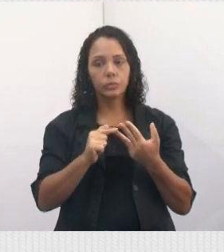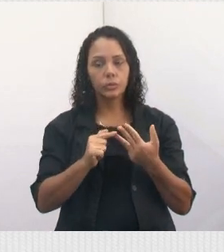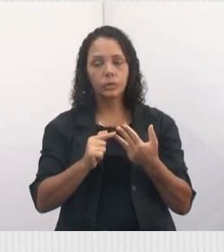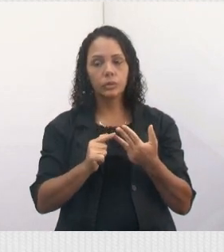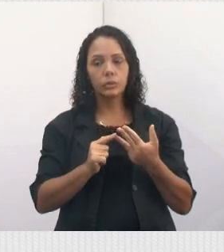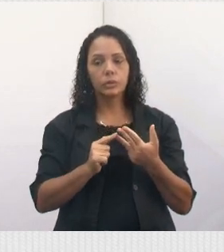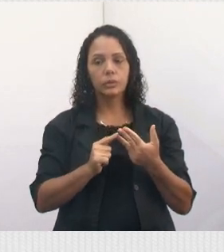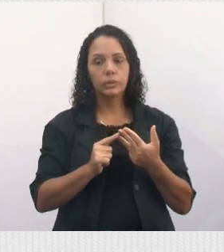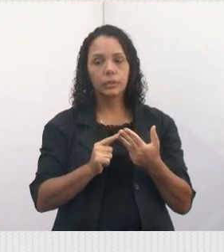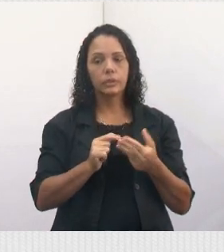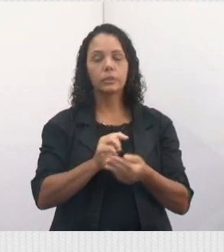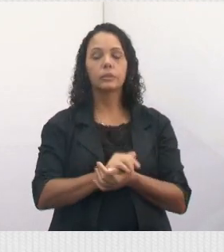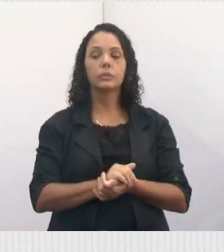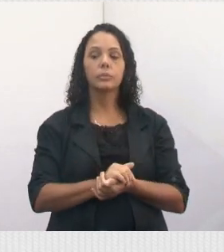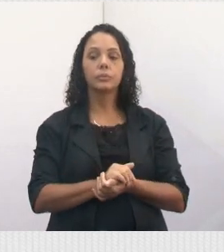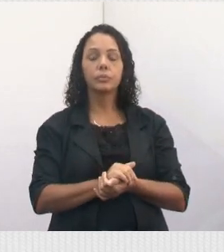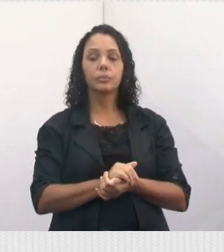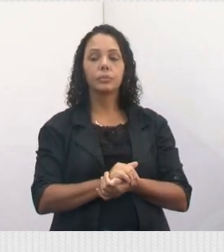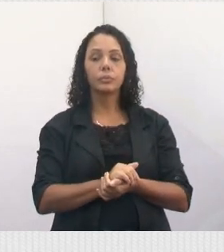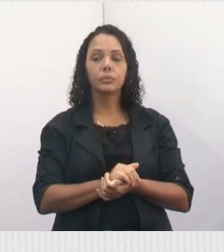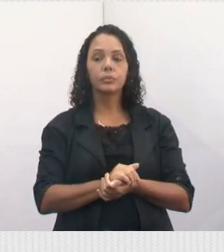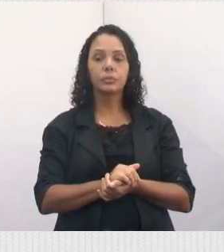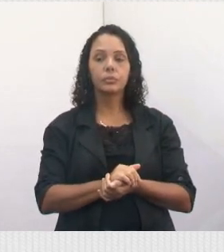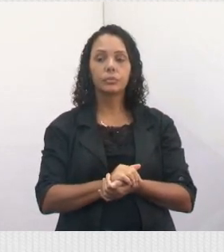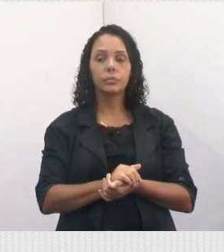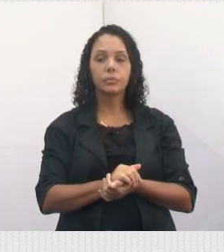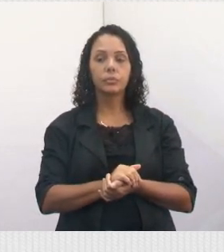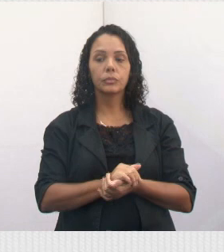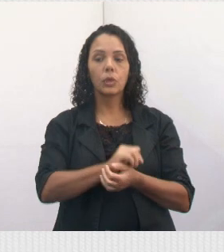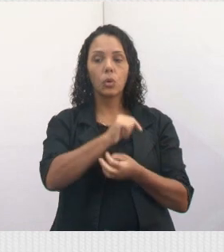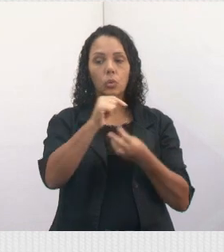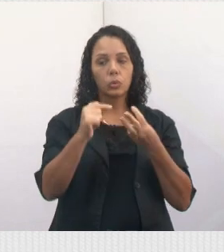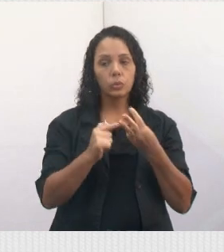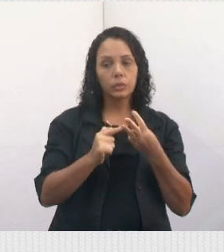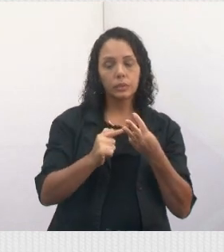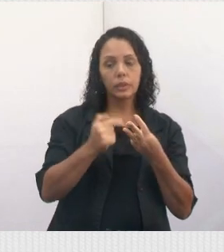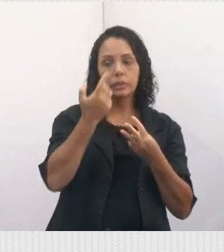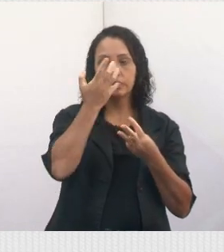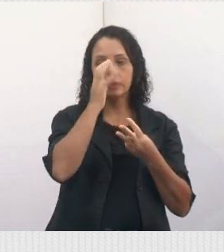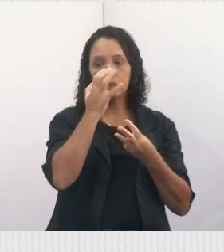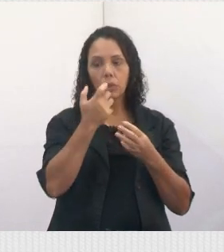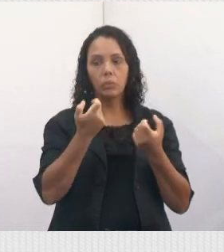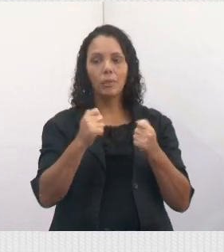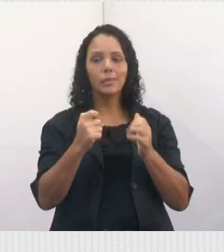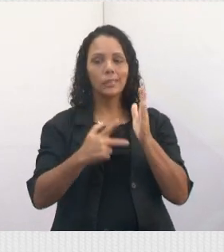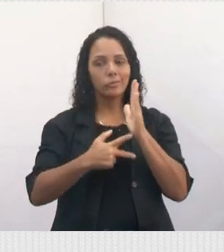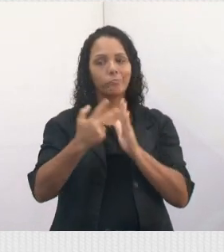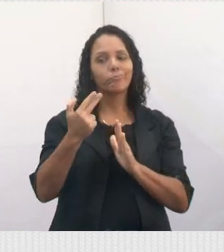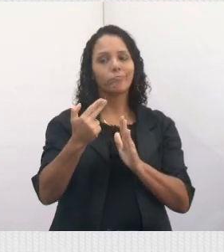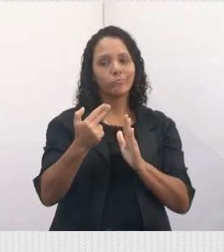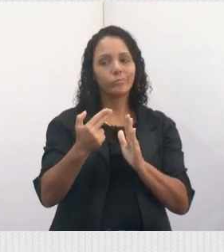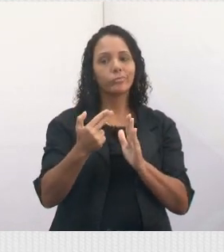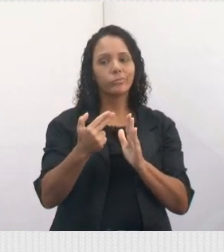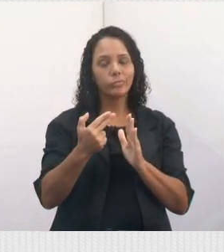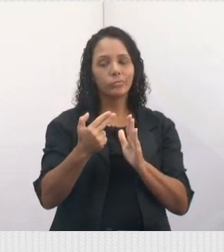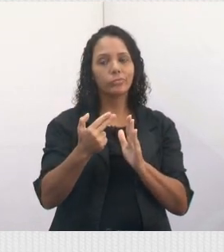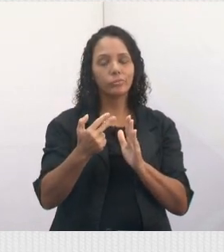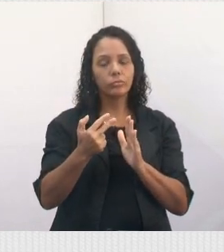a Regina, tá? Os três animais vão ter que passar por cirurgia, tá?